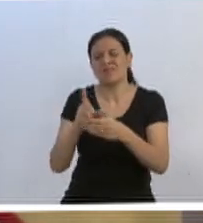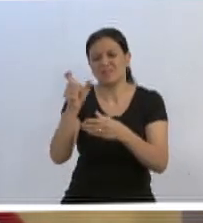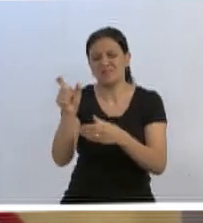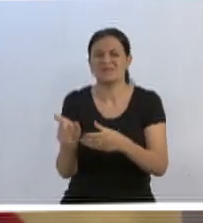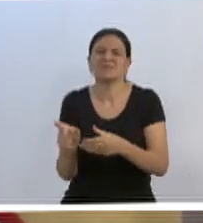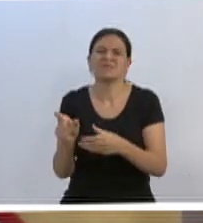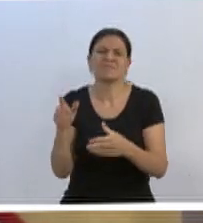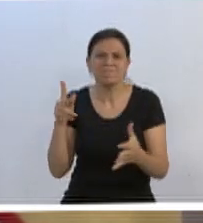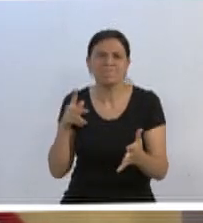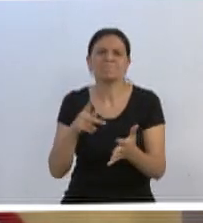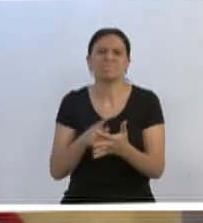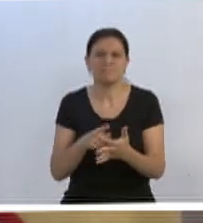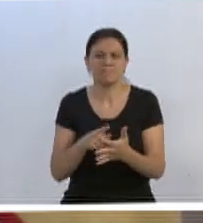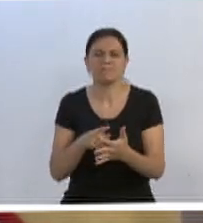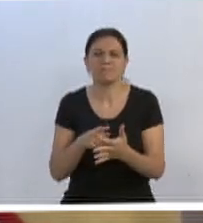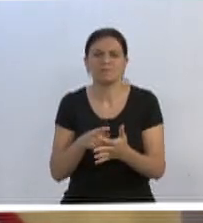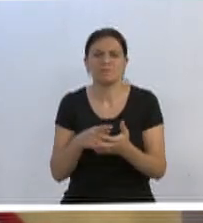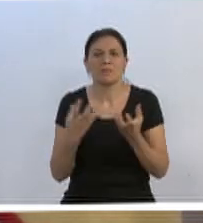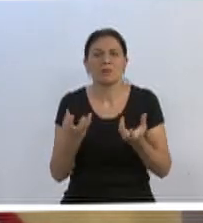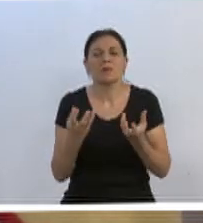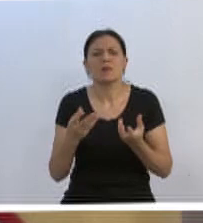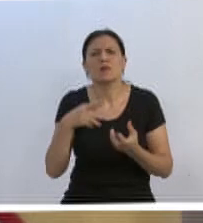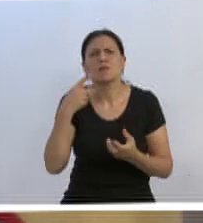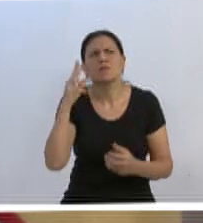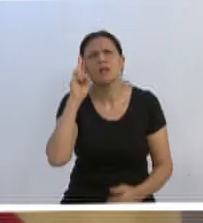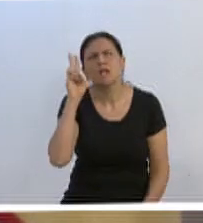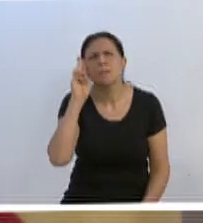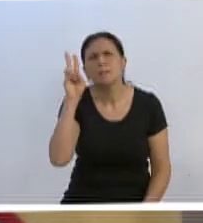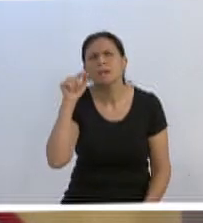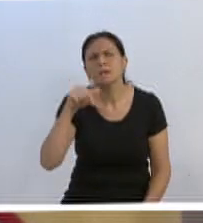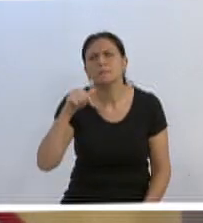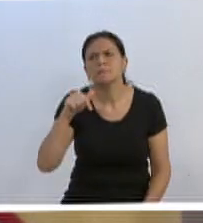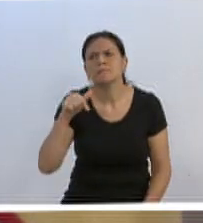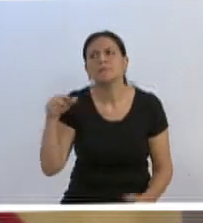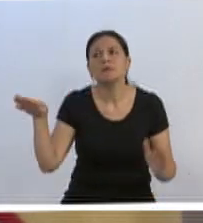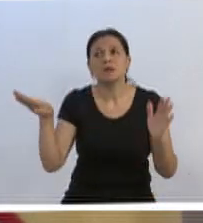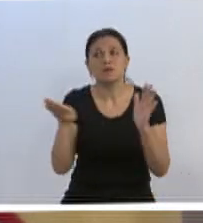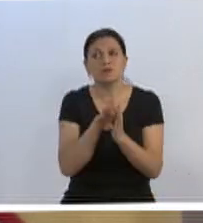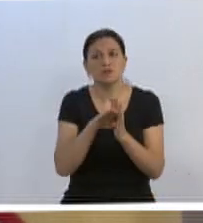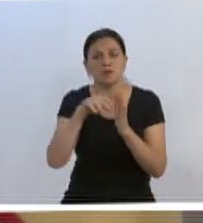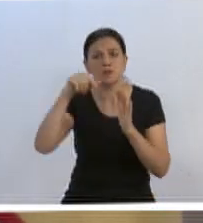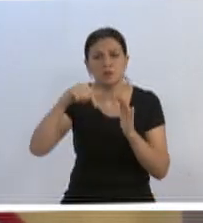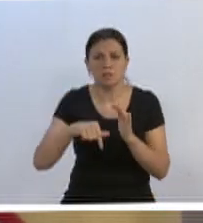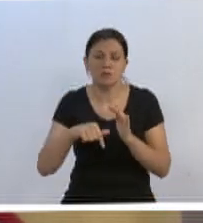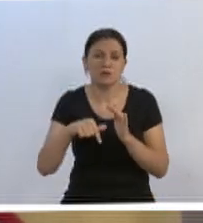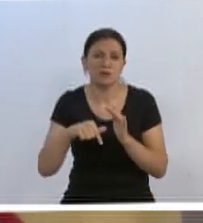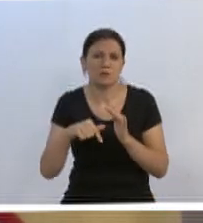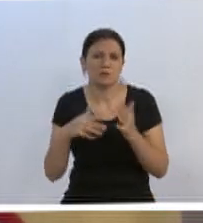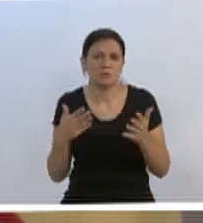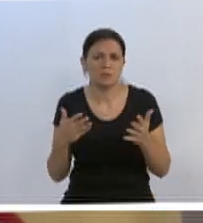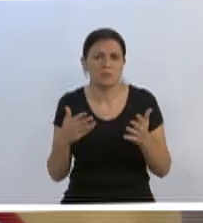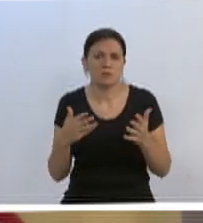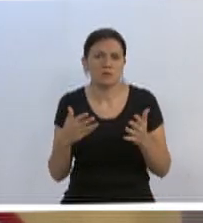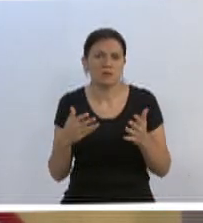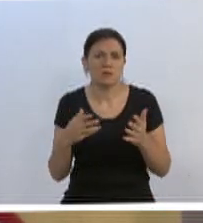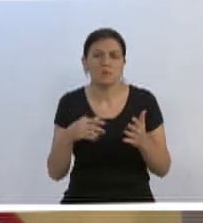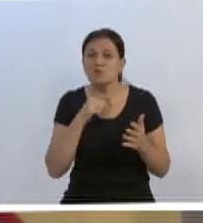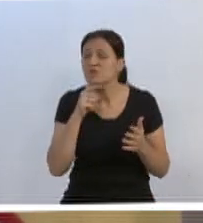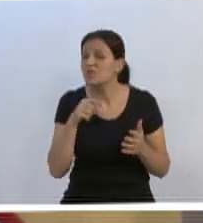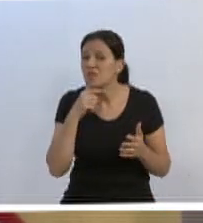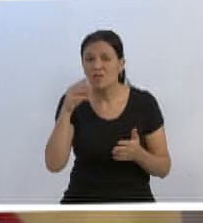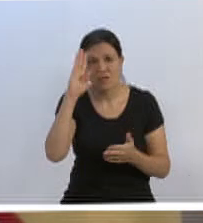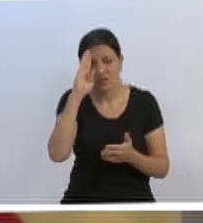população e a comunidade. Eu quero fazer uma retrospectiva. Eu cheguei aqui, eu cheguei aqui quando ninguém acreditava.